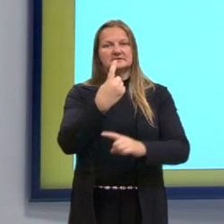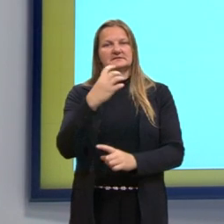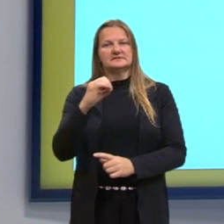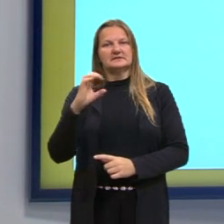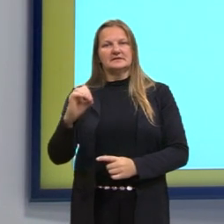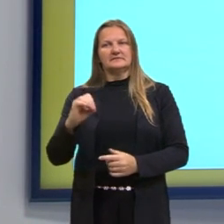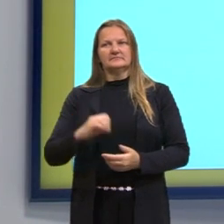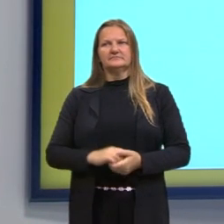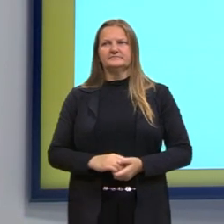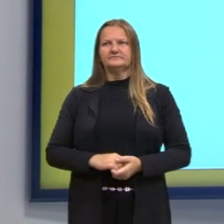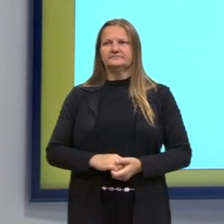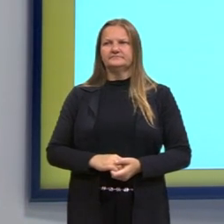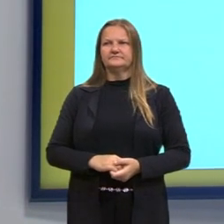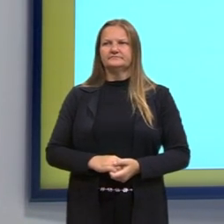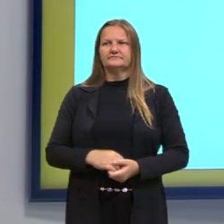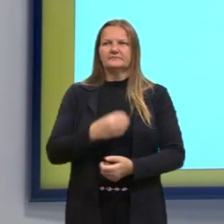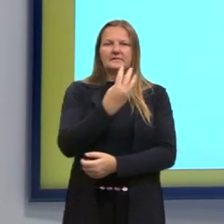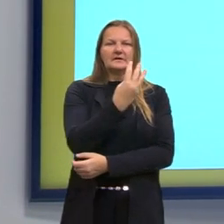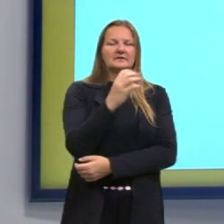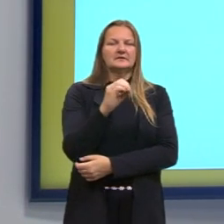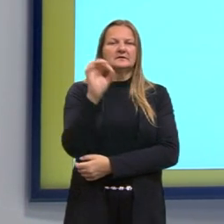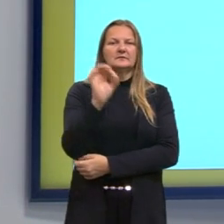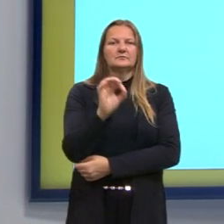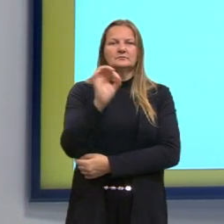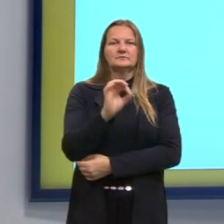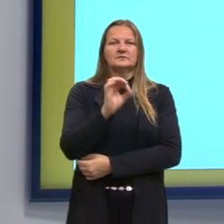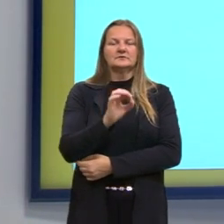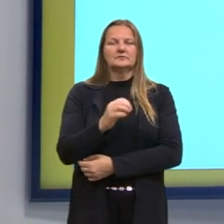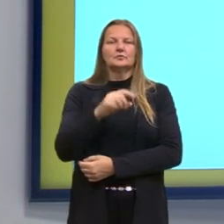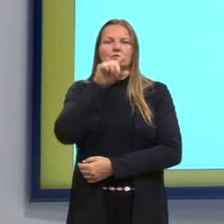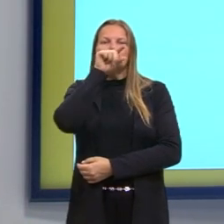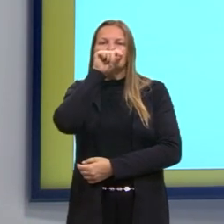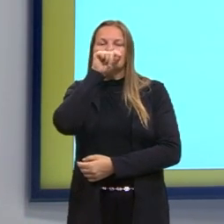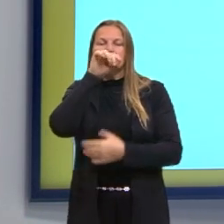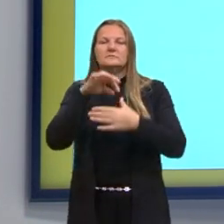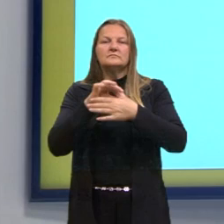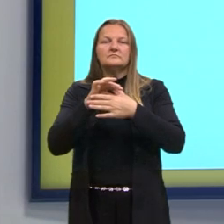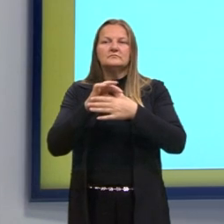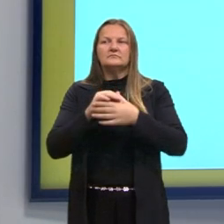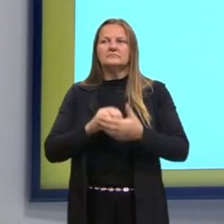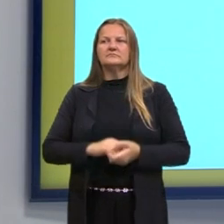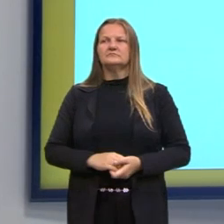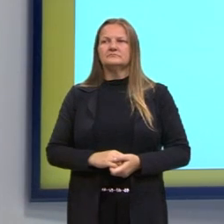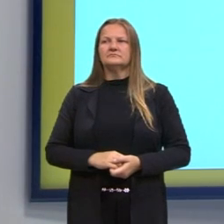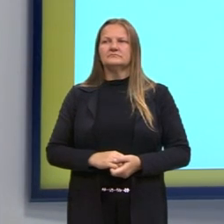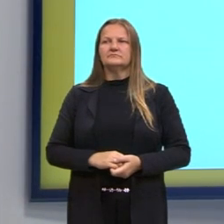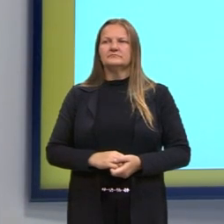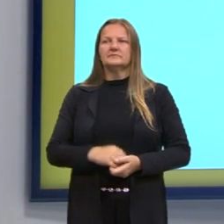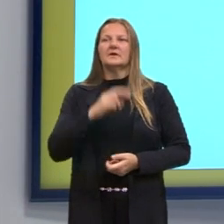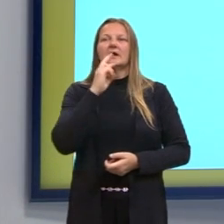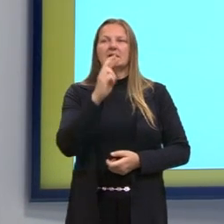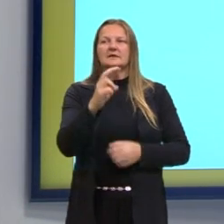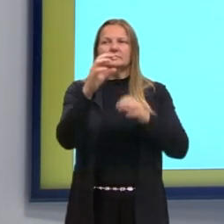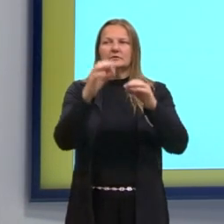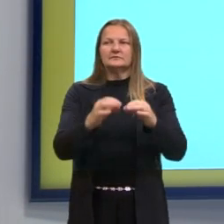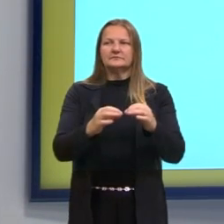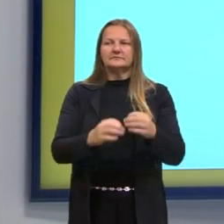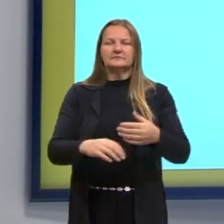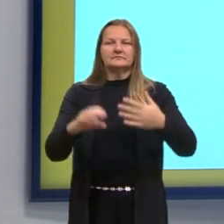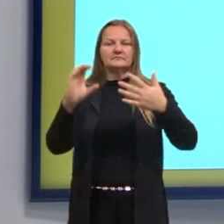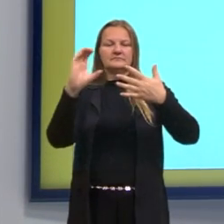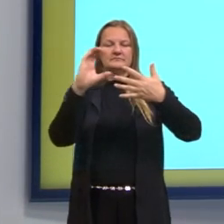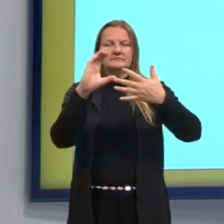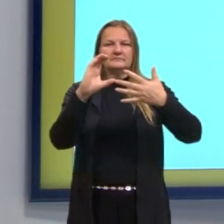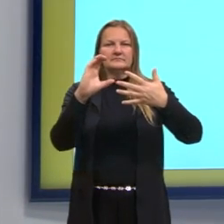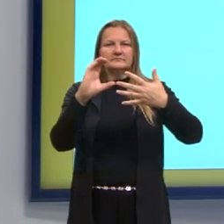teríamos uma redução de 30% na quantidade de frango que era ingerida. E aí, sim, podemos marcar nossa